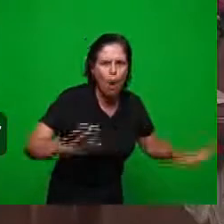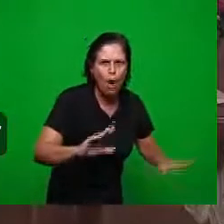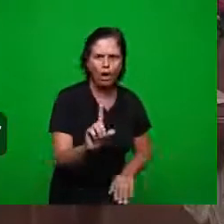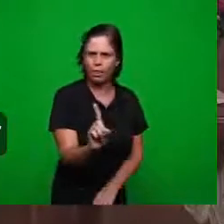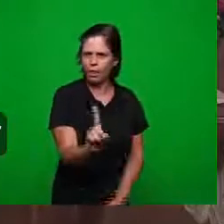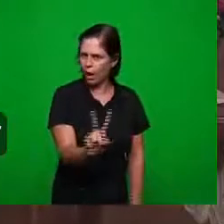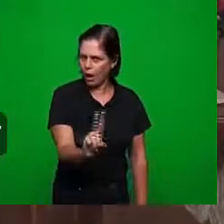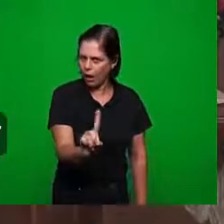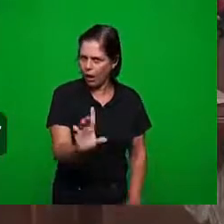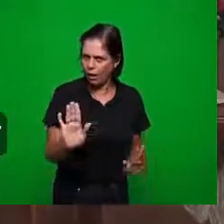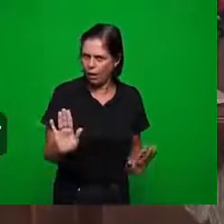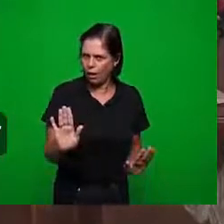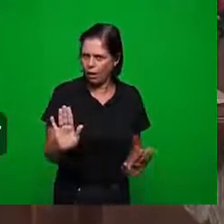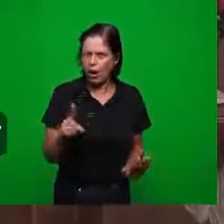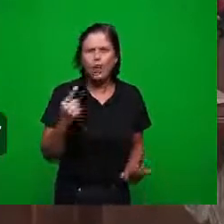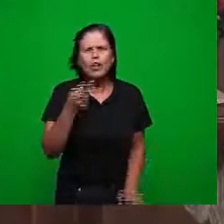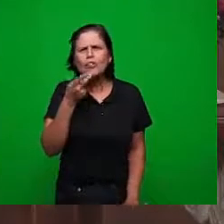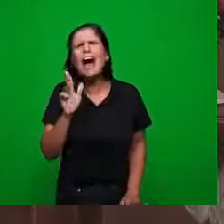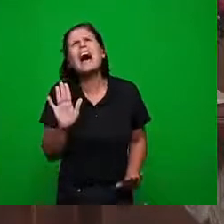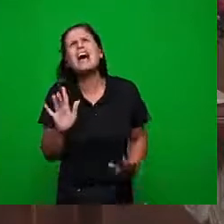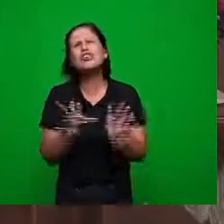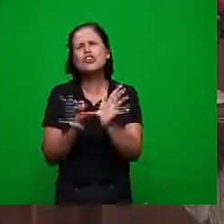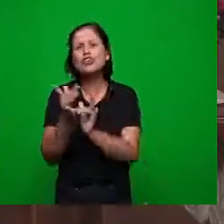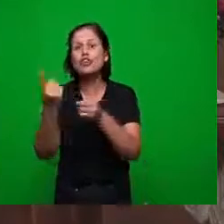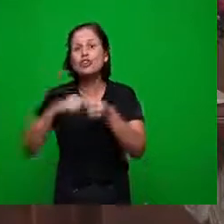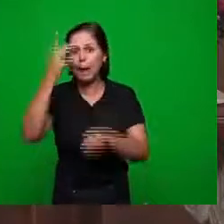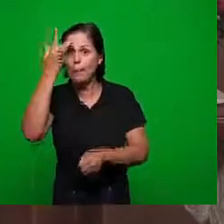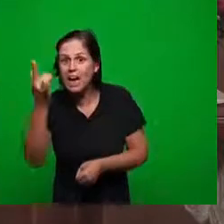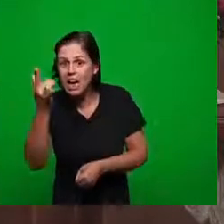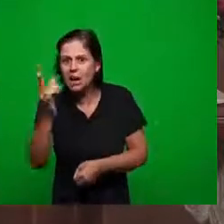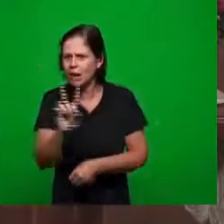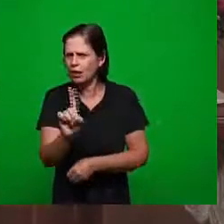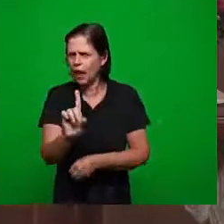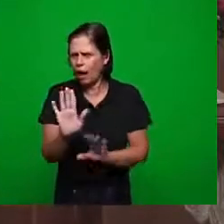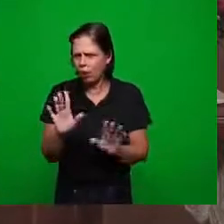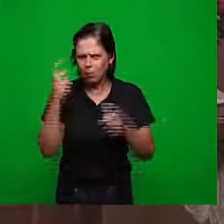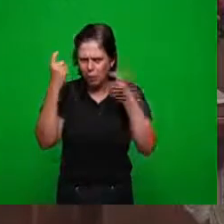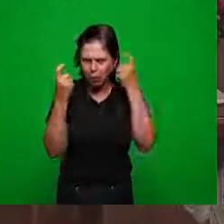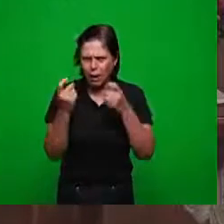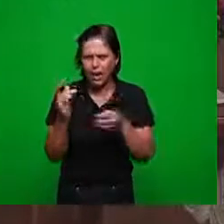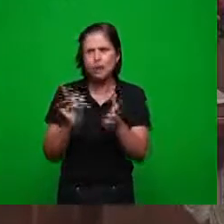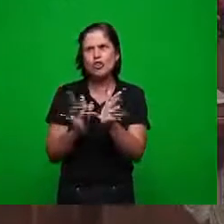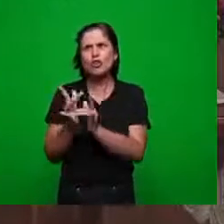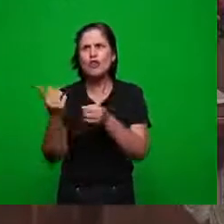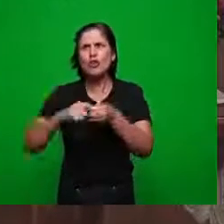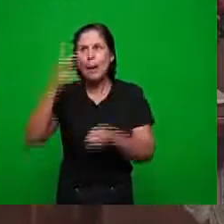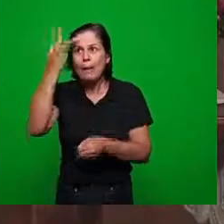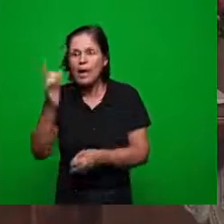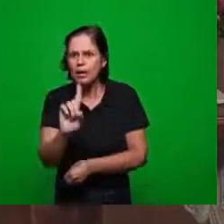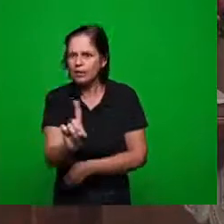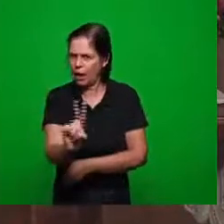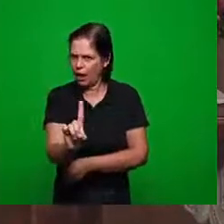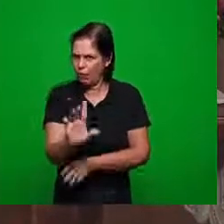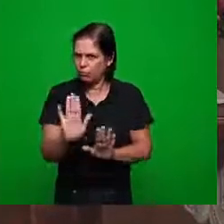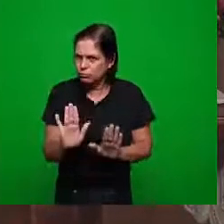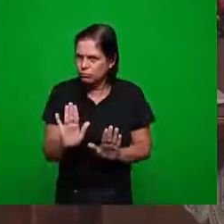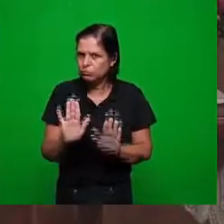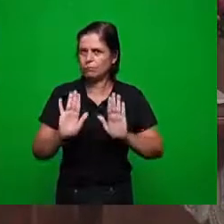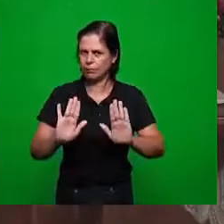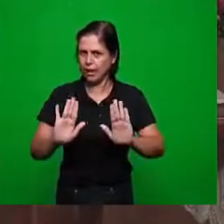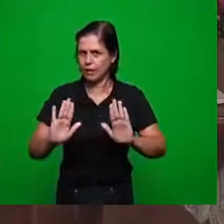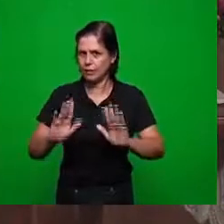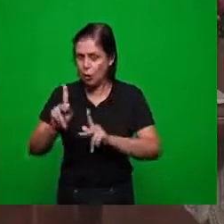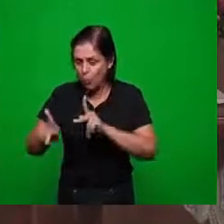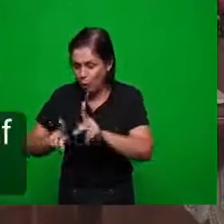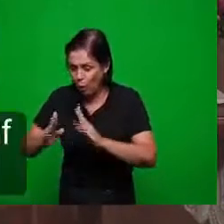que Jesus vem amanhã, vem depois Não, não, não é essa a preocupação A Igreja tem uma responsabilidade de